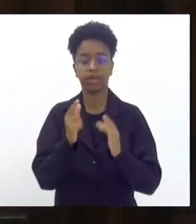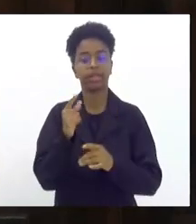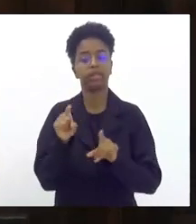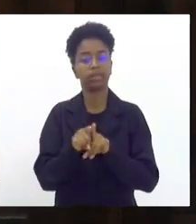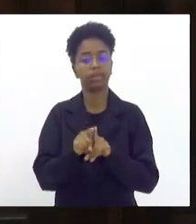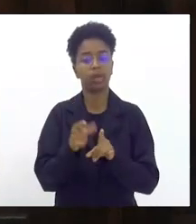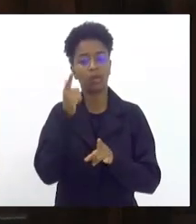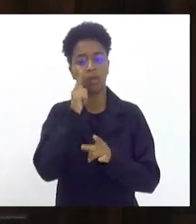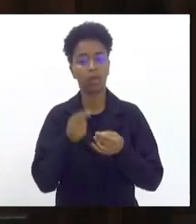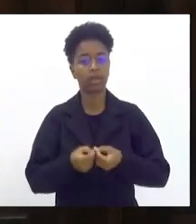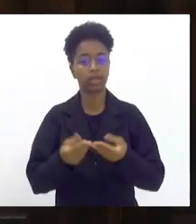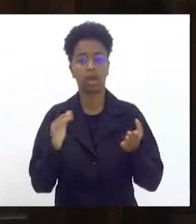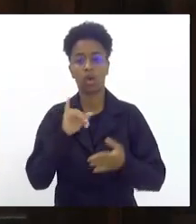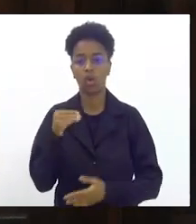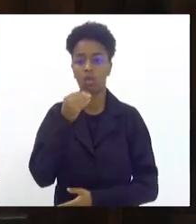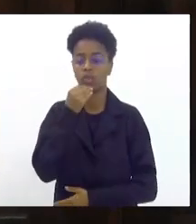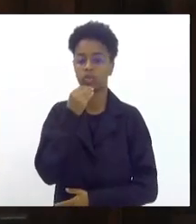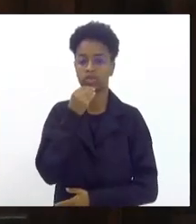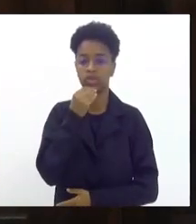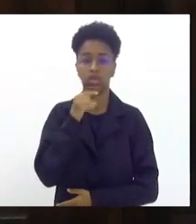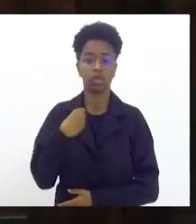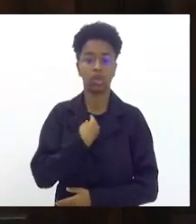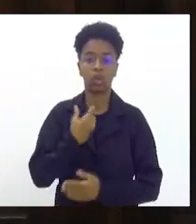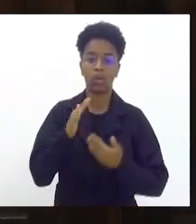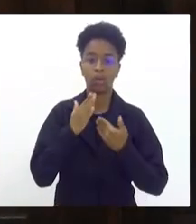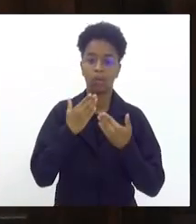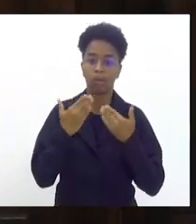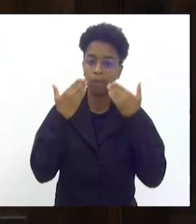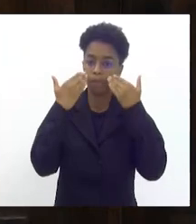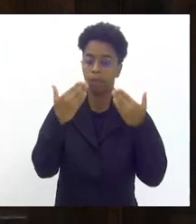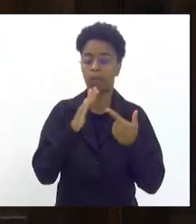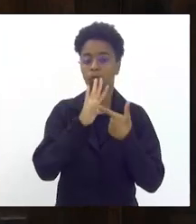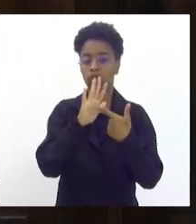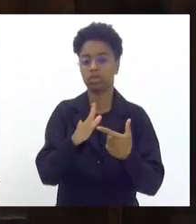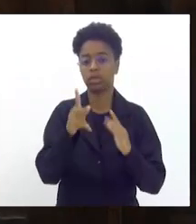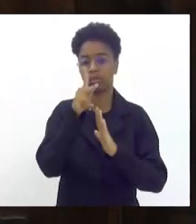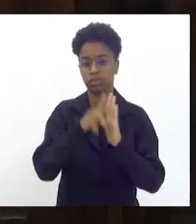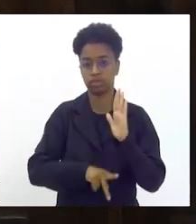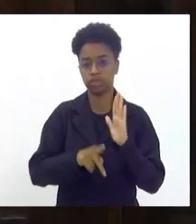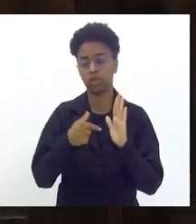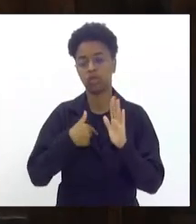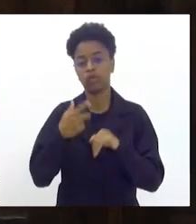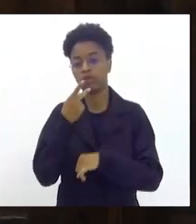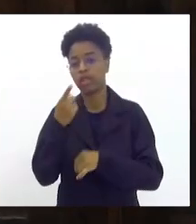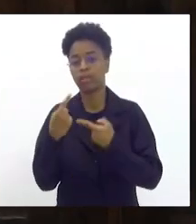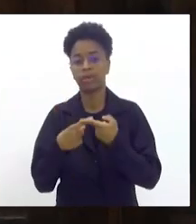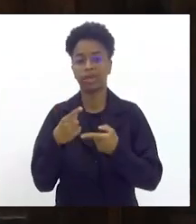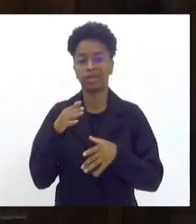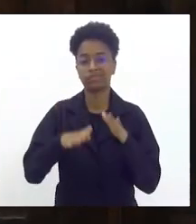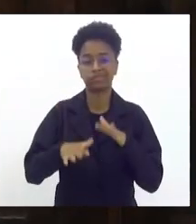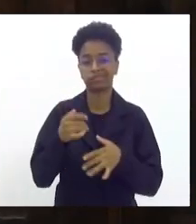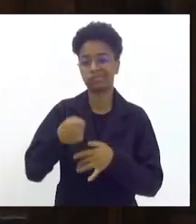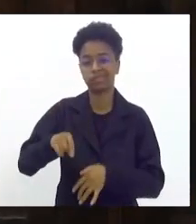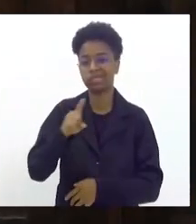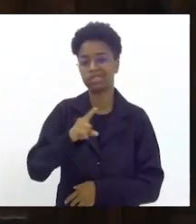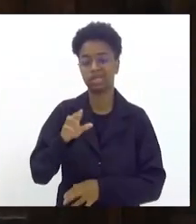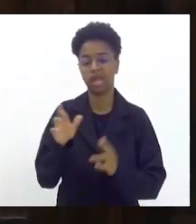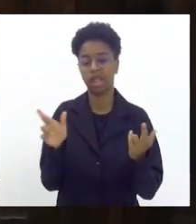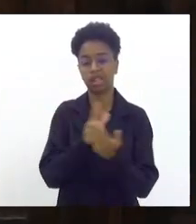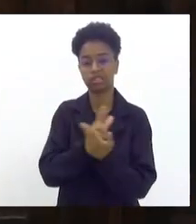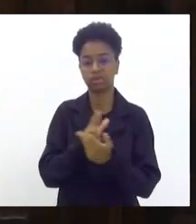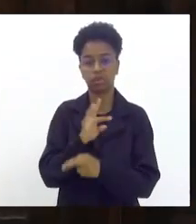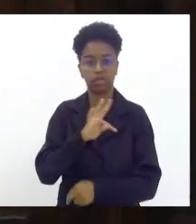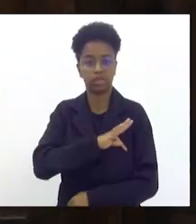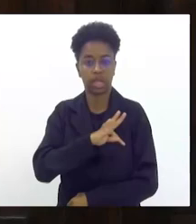oportunidade de nós, pelo menos, apresentarmos projetos. Eu falo isso, que às vezes não precisa ser uma relação técnica e